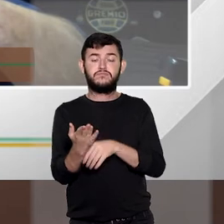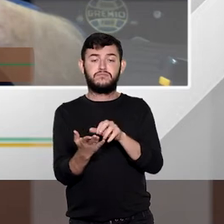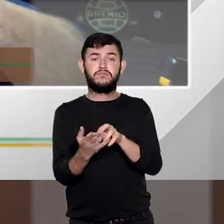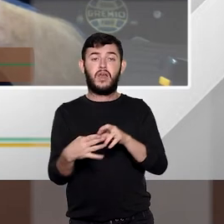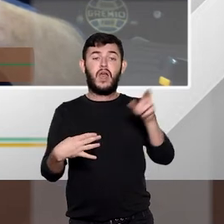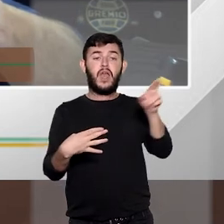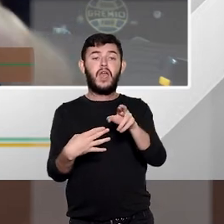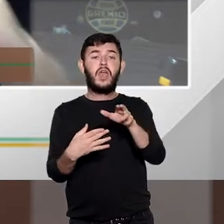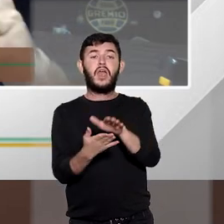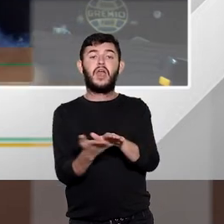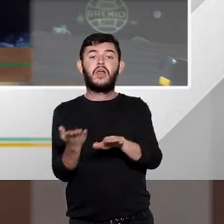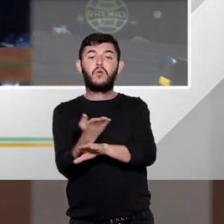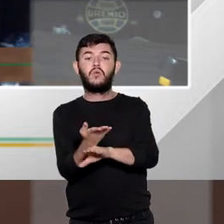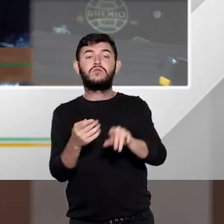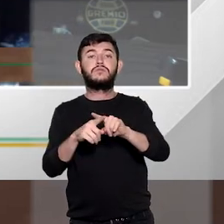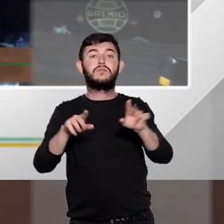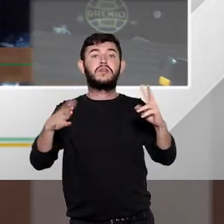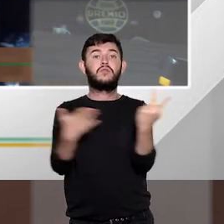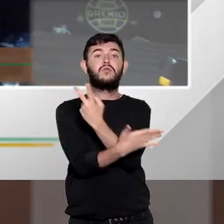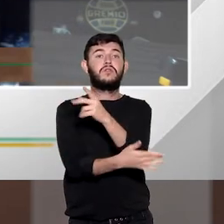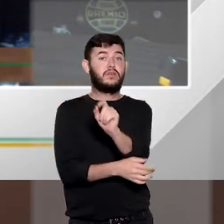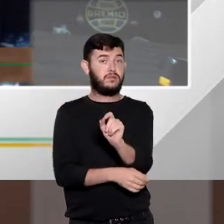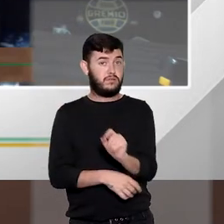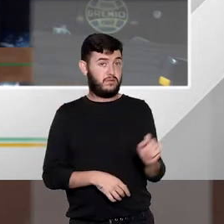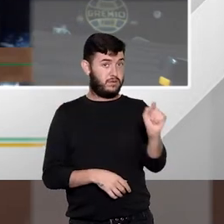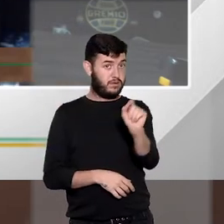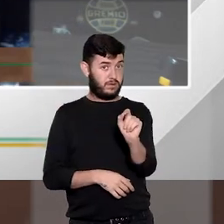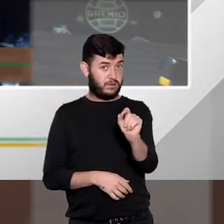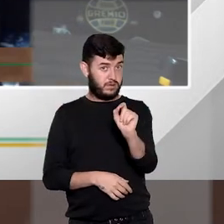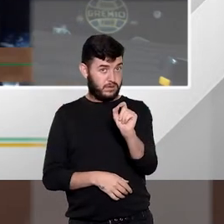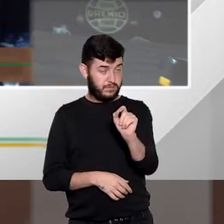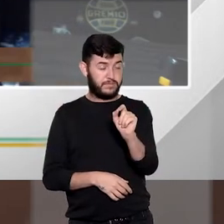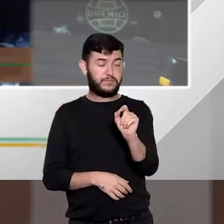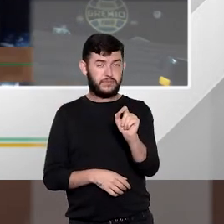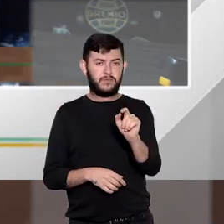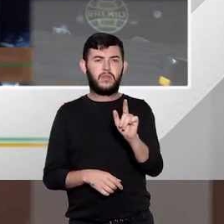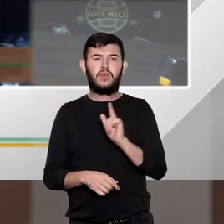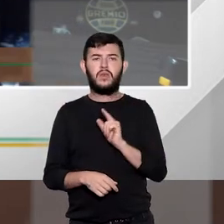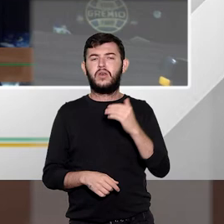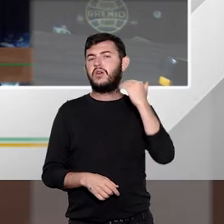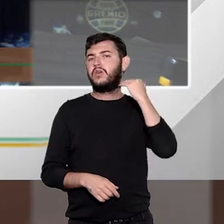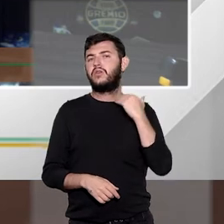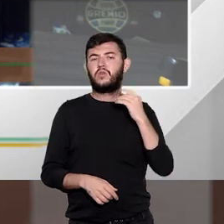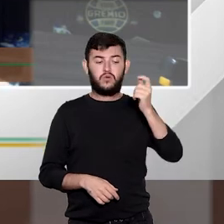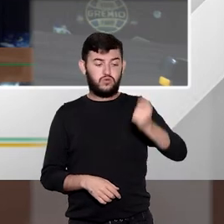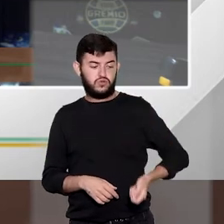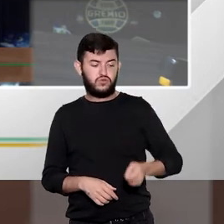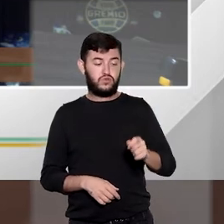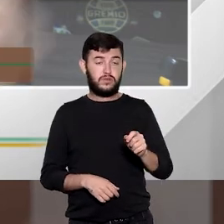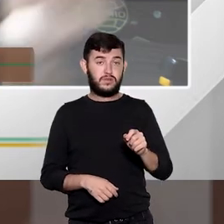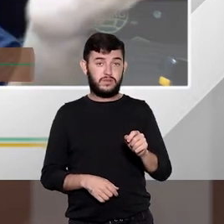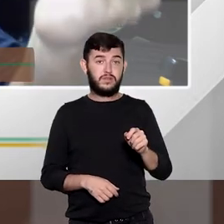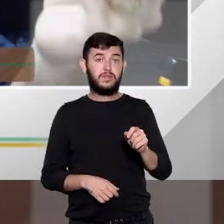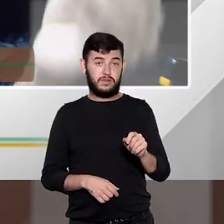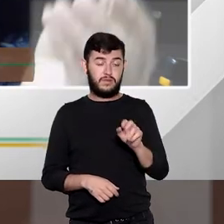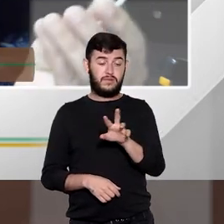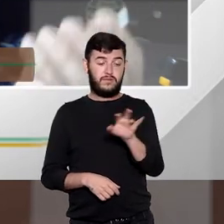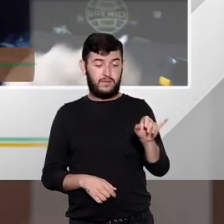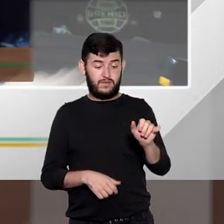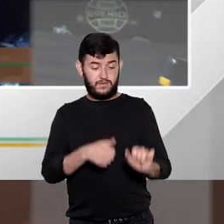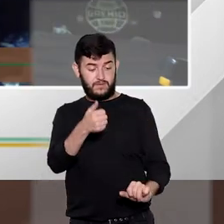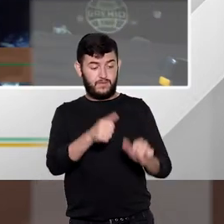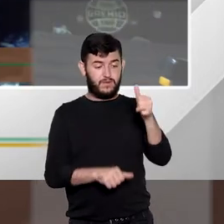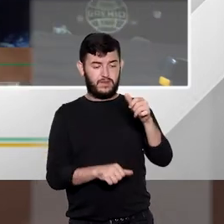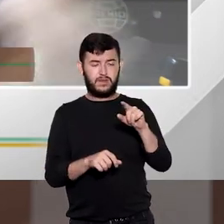é estabelecido pelo juiz, o grau de discrecionalidade que é conferido ao juiz, ele é